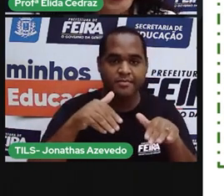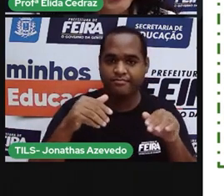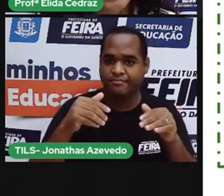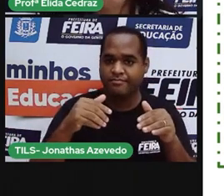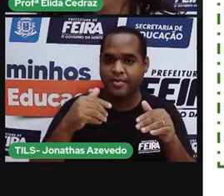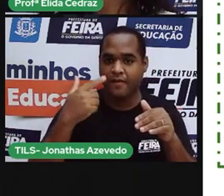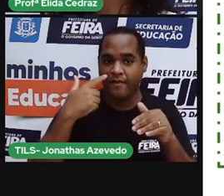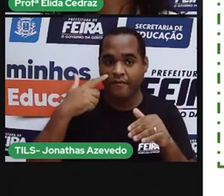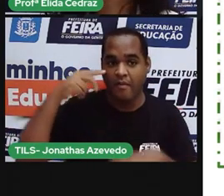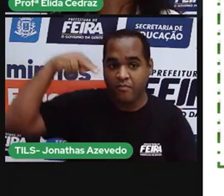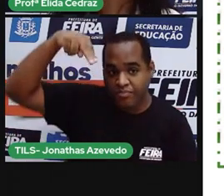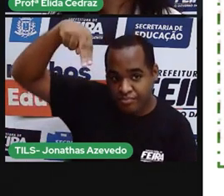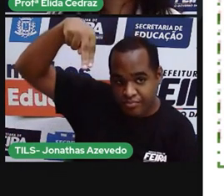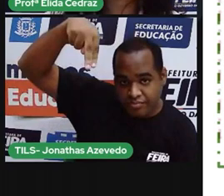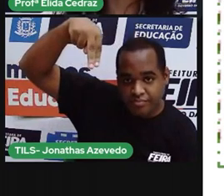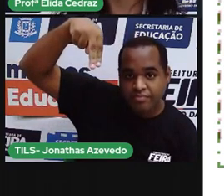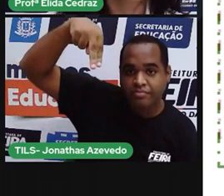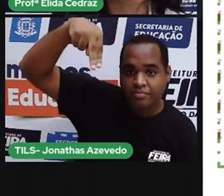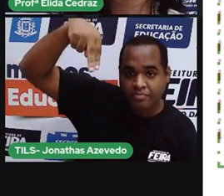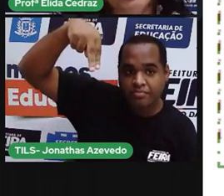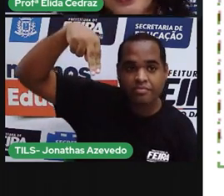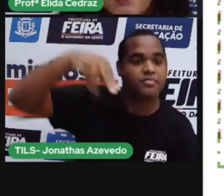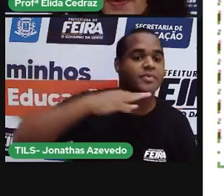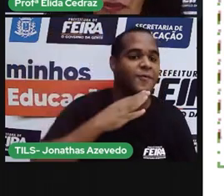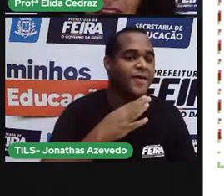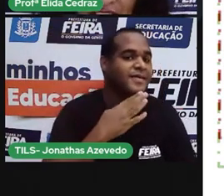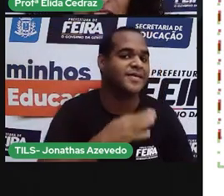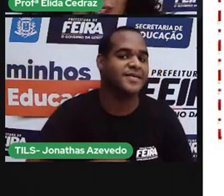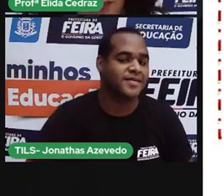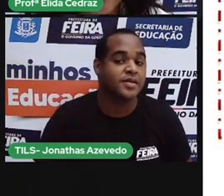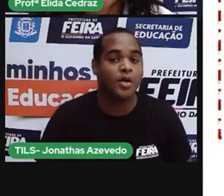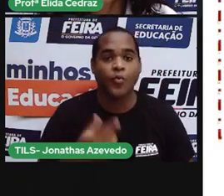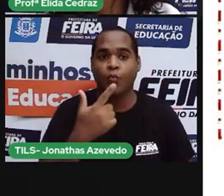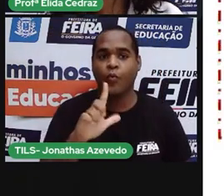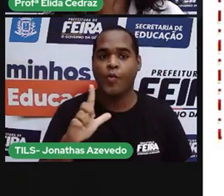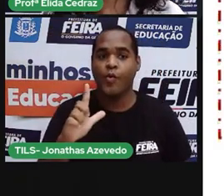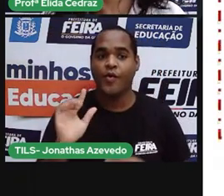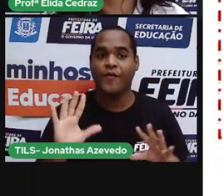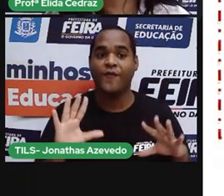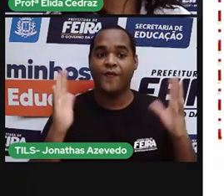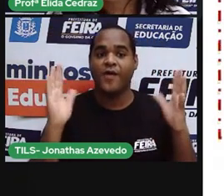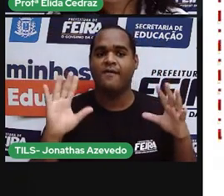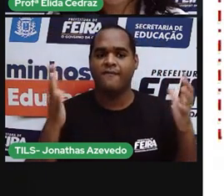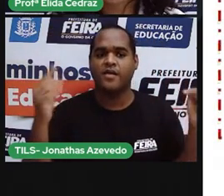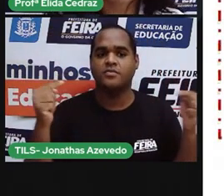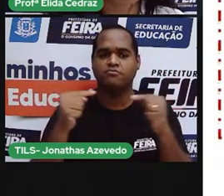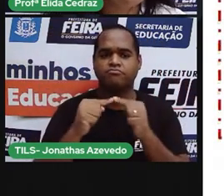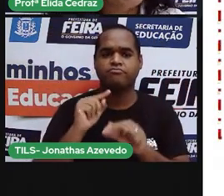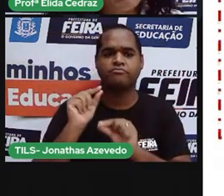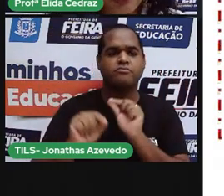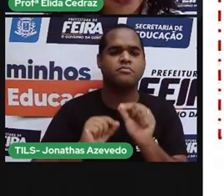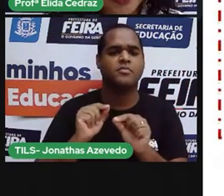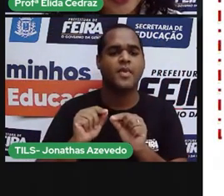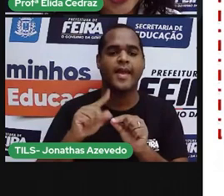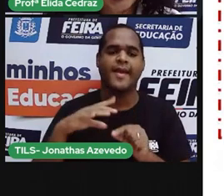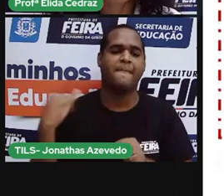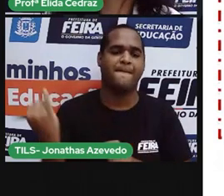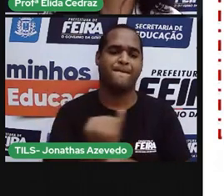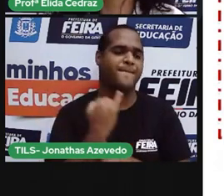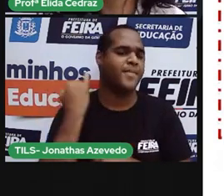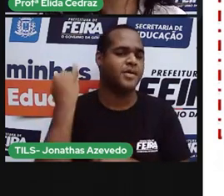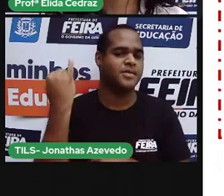bendecida. A próxima festa é uma festa muito importante.